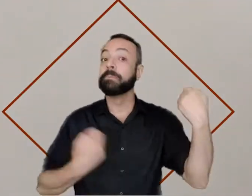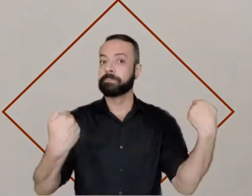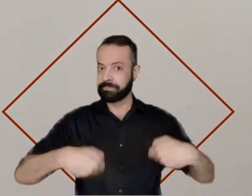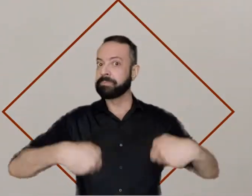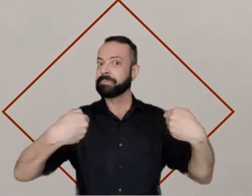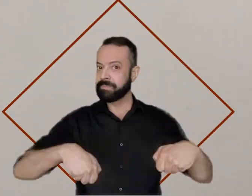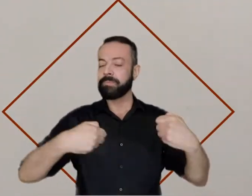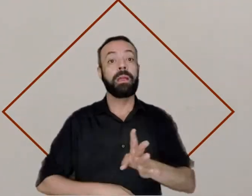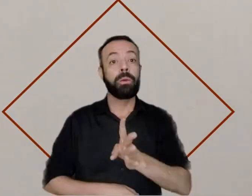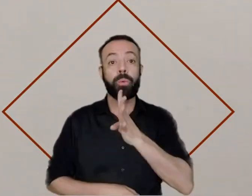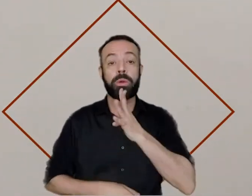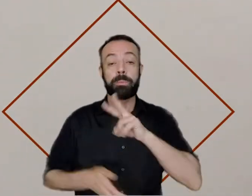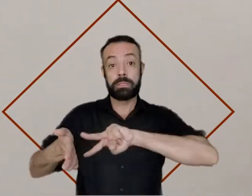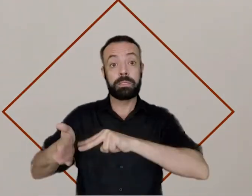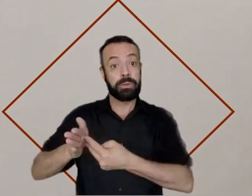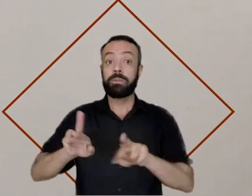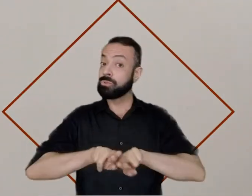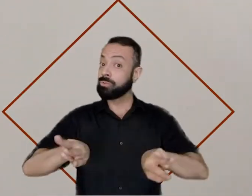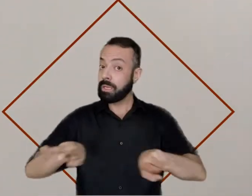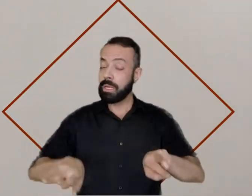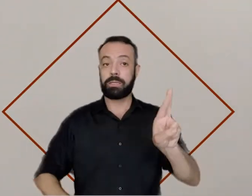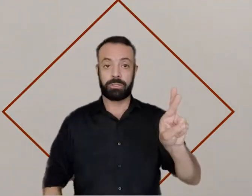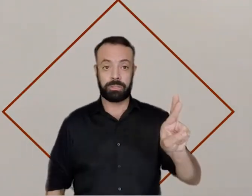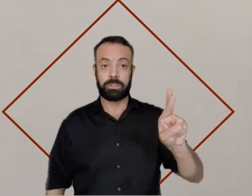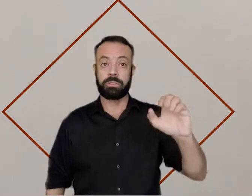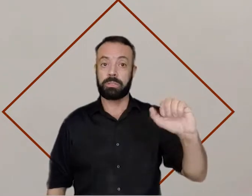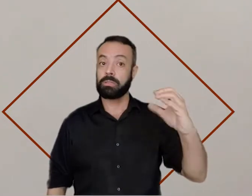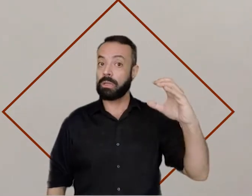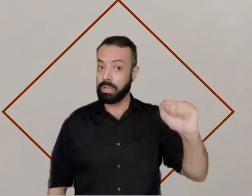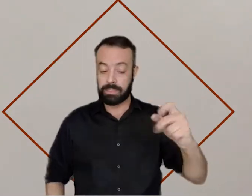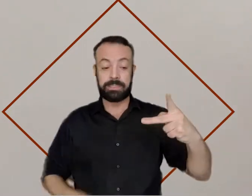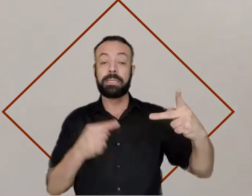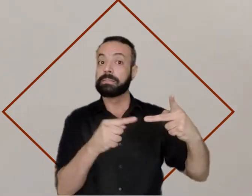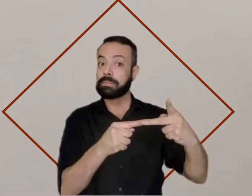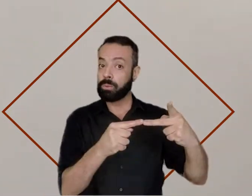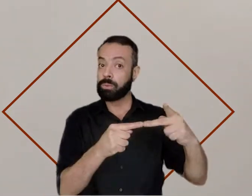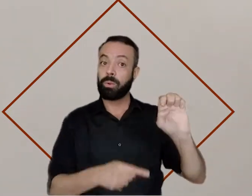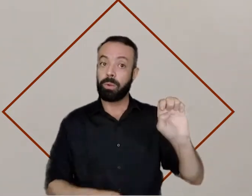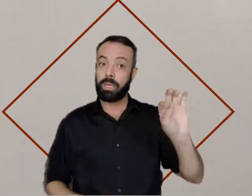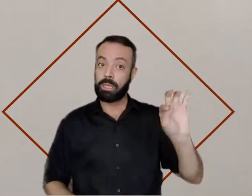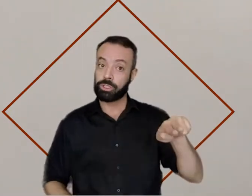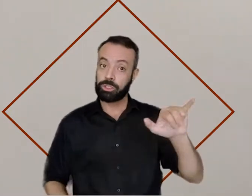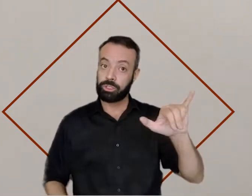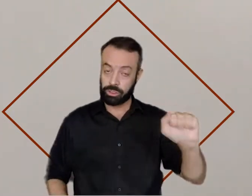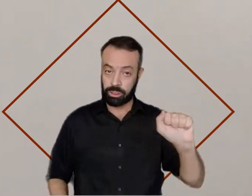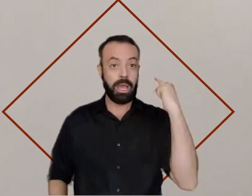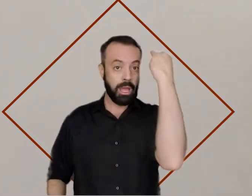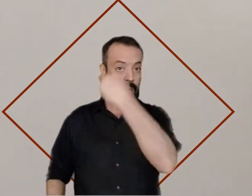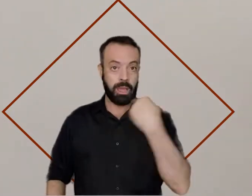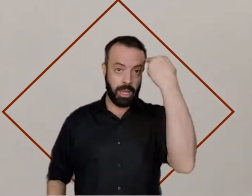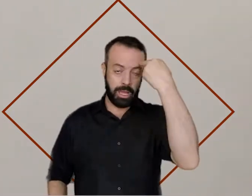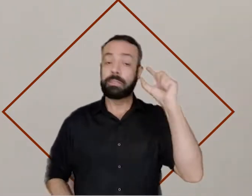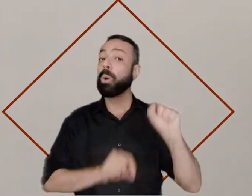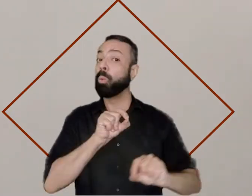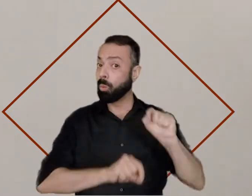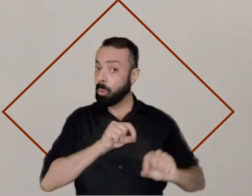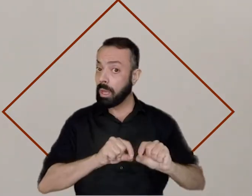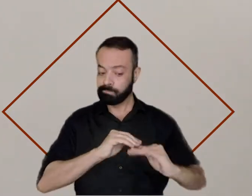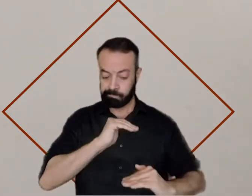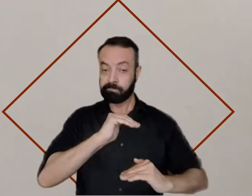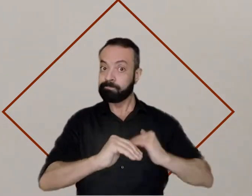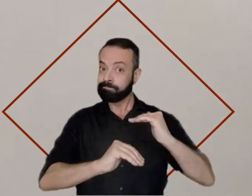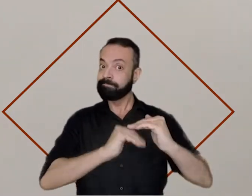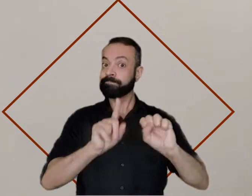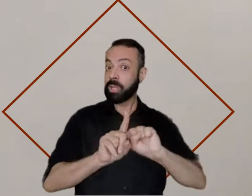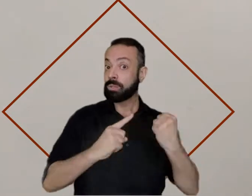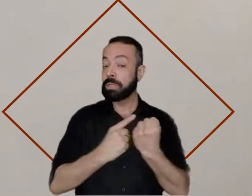como as cotas funcionam, é preciso conhecer a diferença entre raça e etnia. Raça é